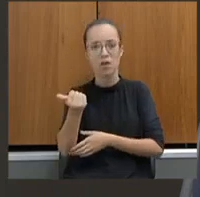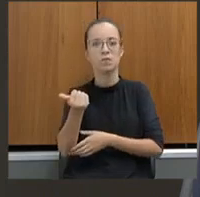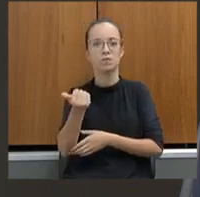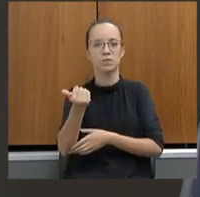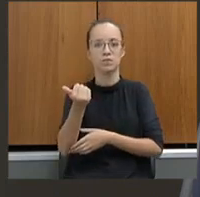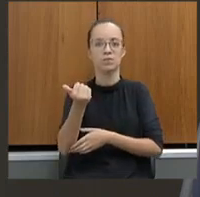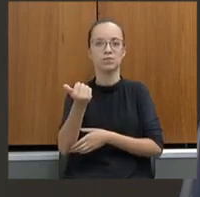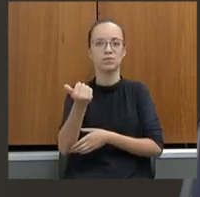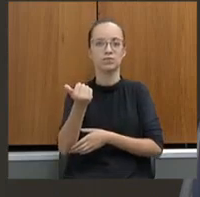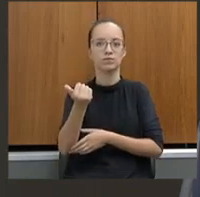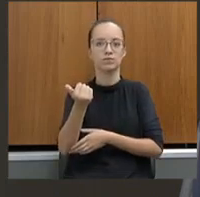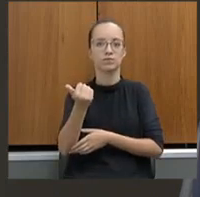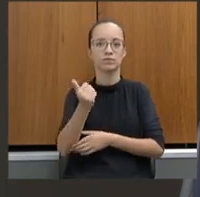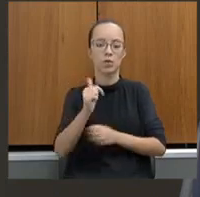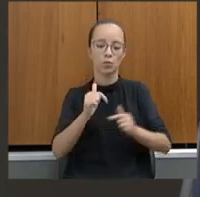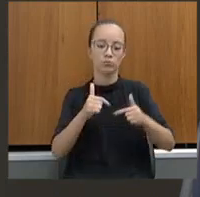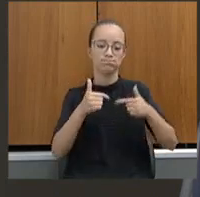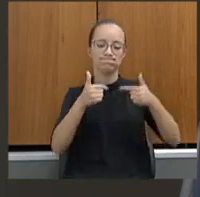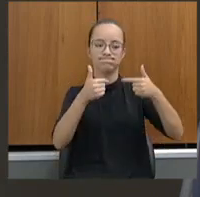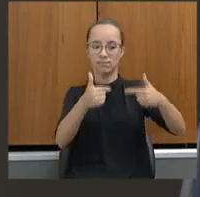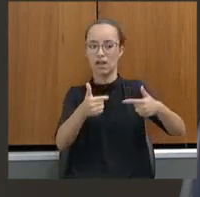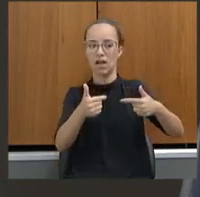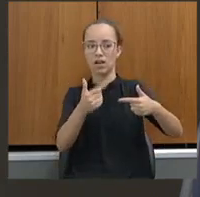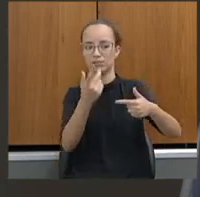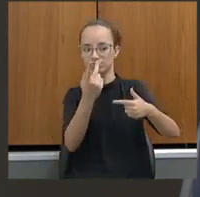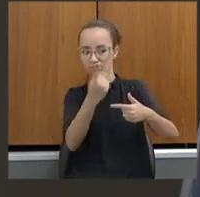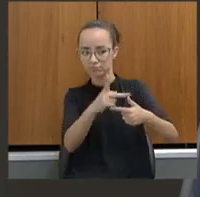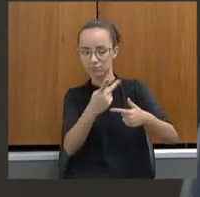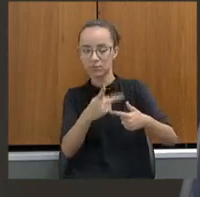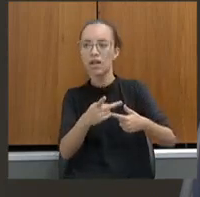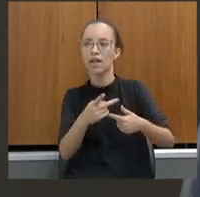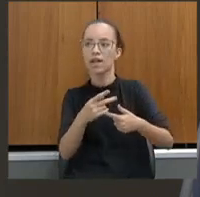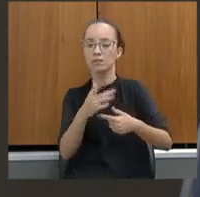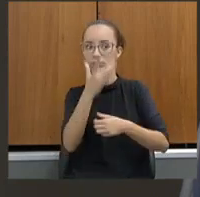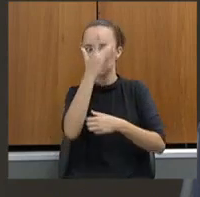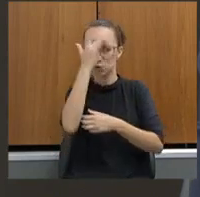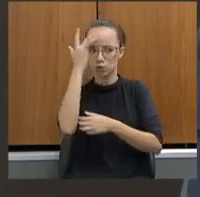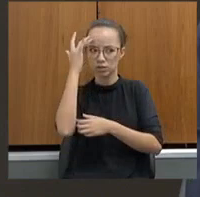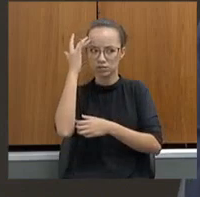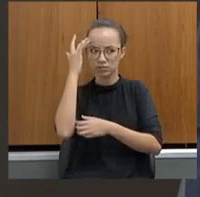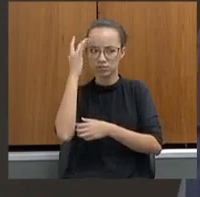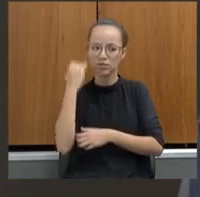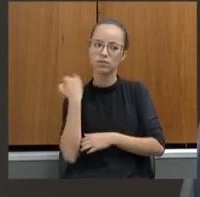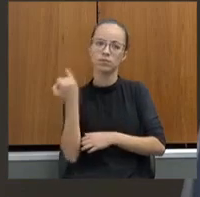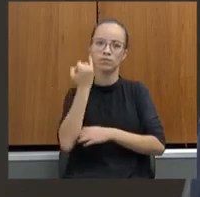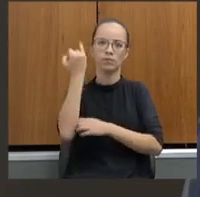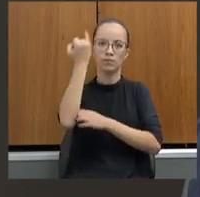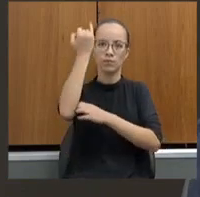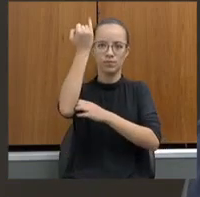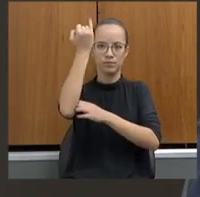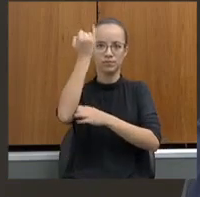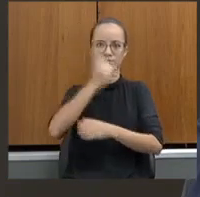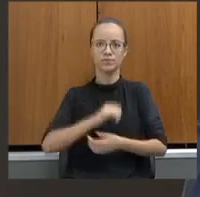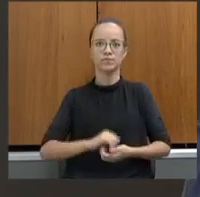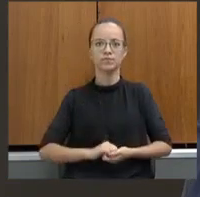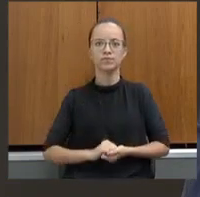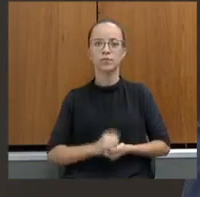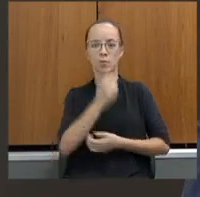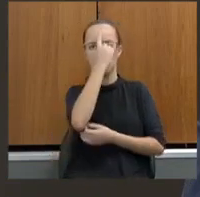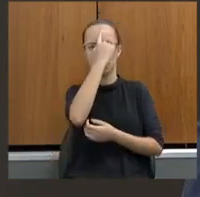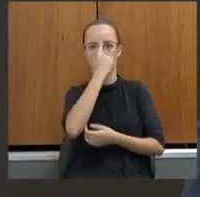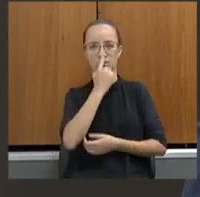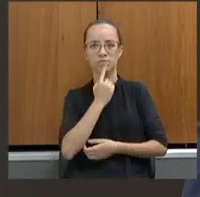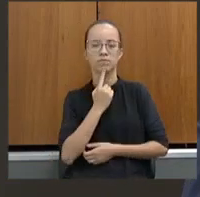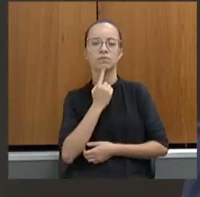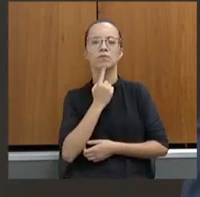um ato como esse é o ato de pessoas grandes, de pessoas realmente que têm o perfil